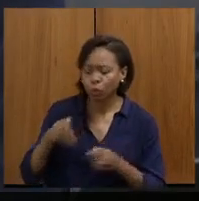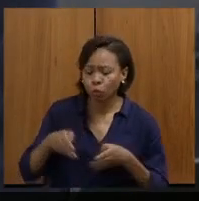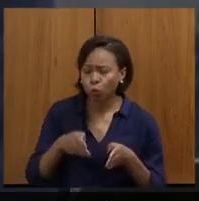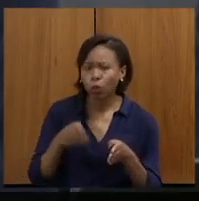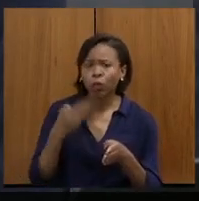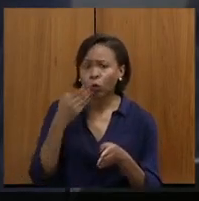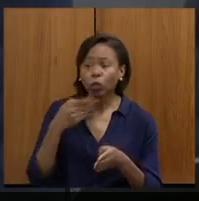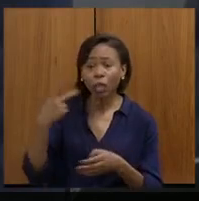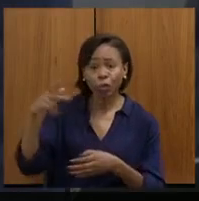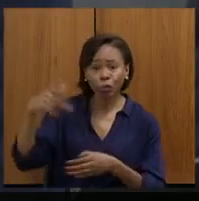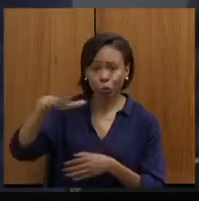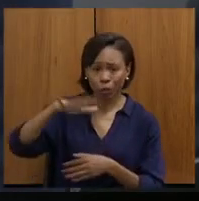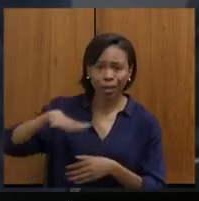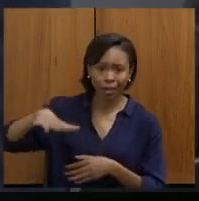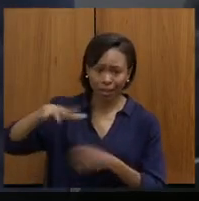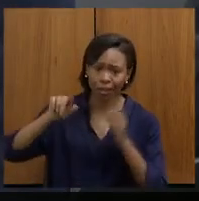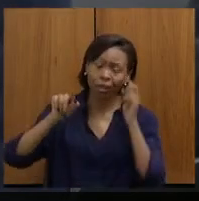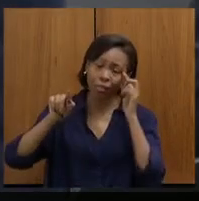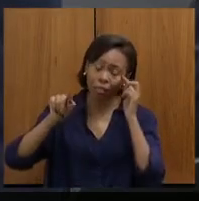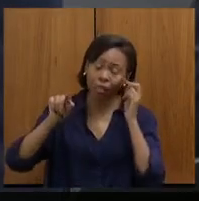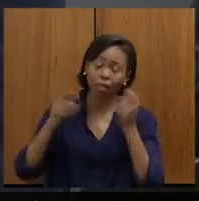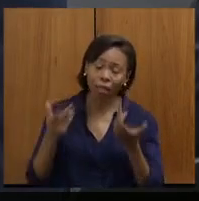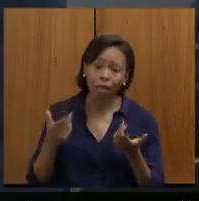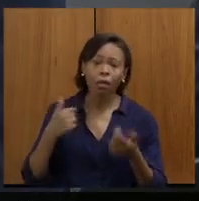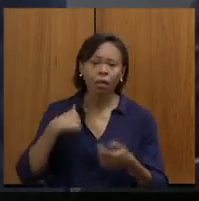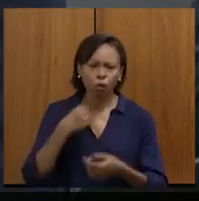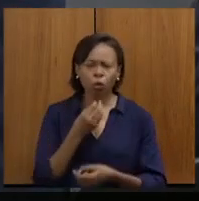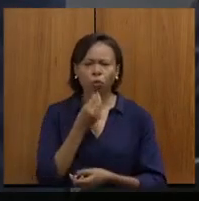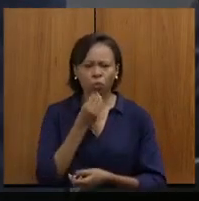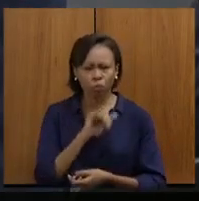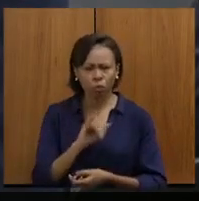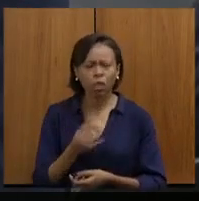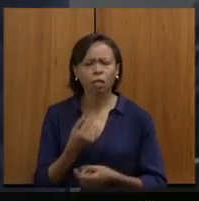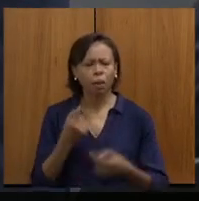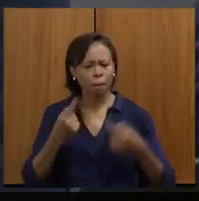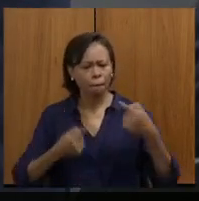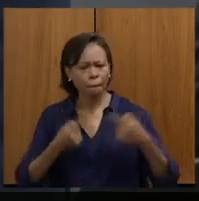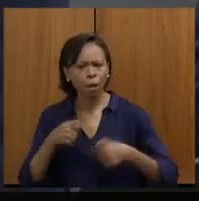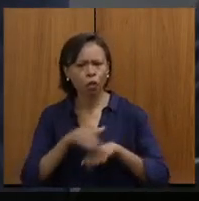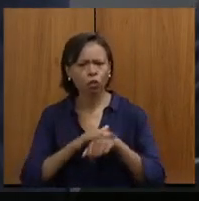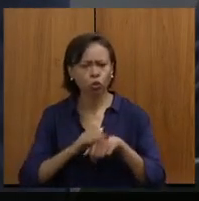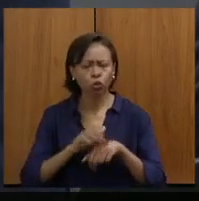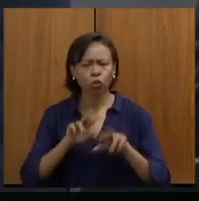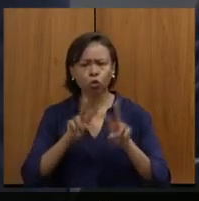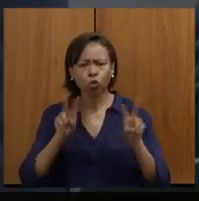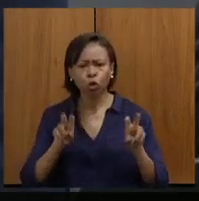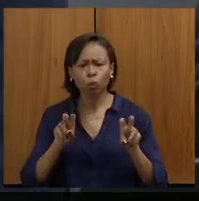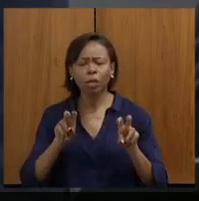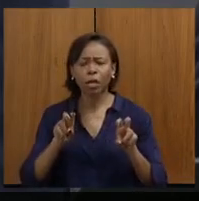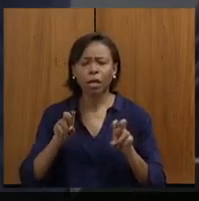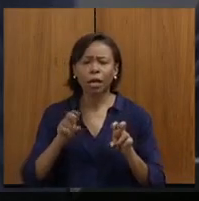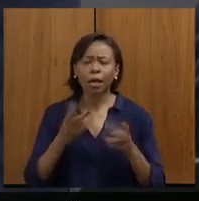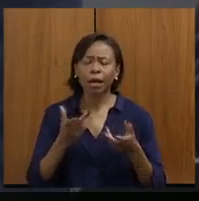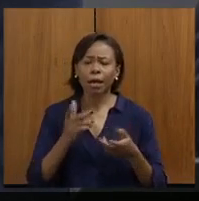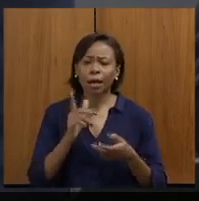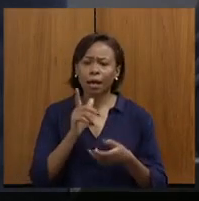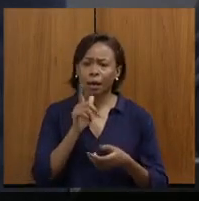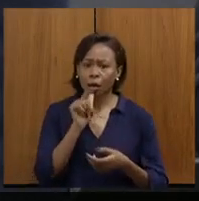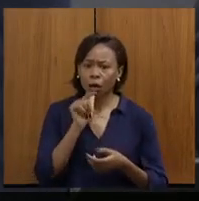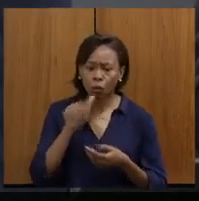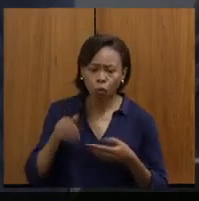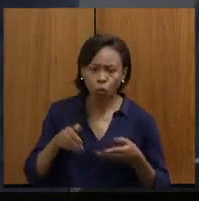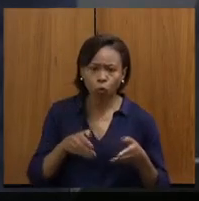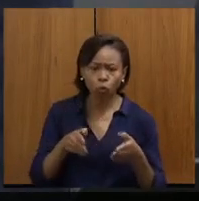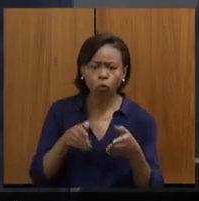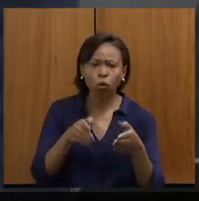na sua região. Tive a oportunidade de fazer uma discussão grande a respeito da hidrovia do Rio Doce, pode ser uma